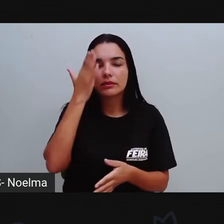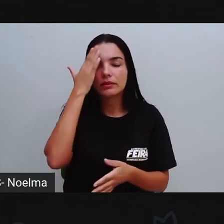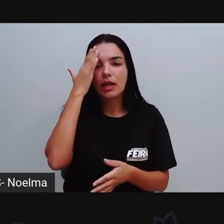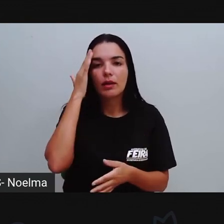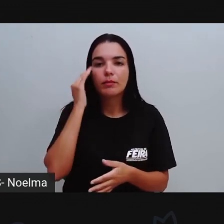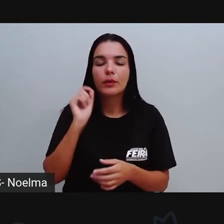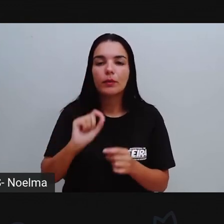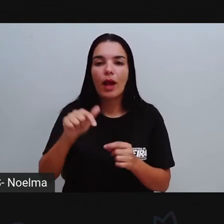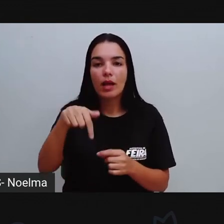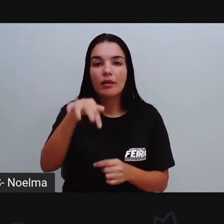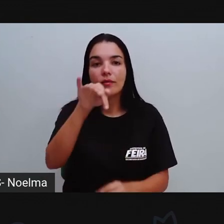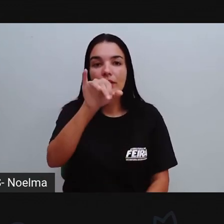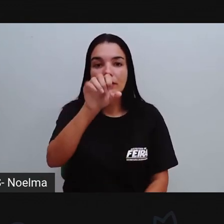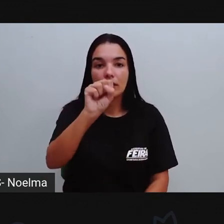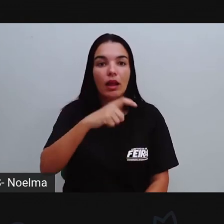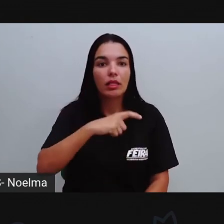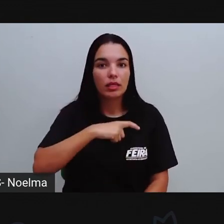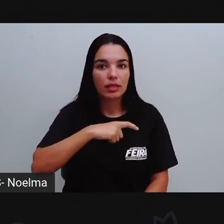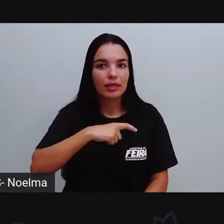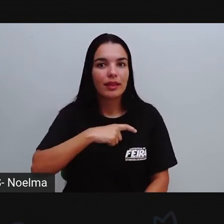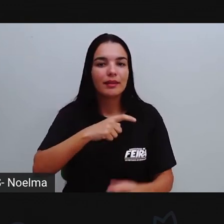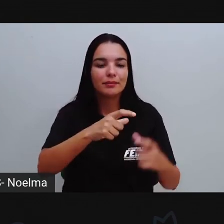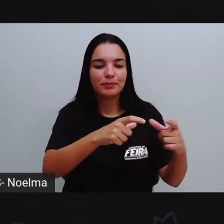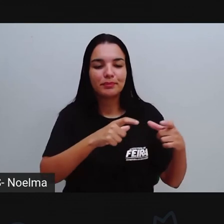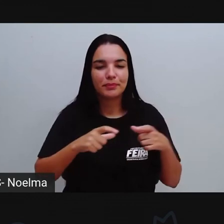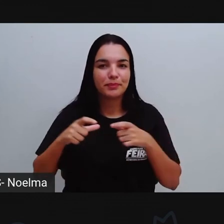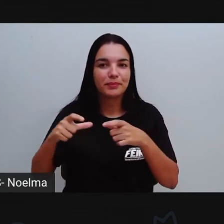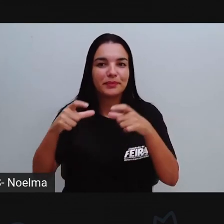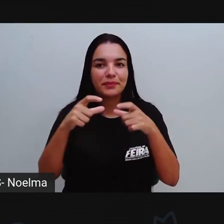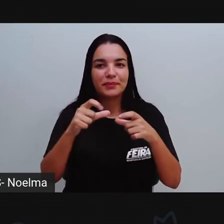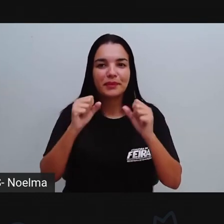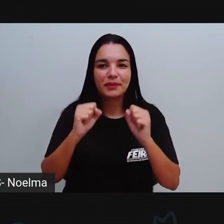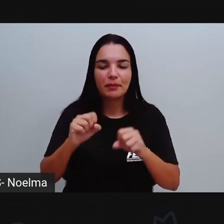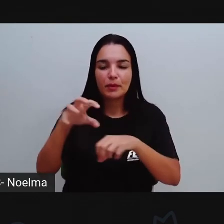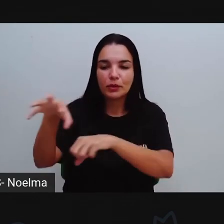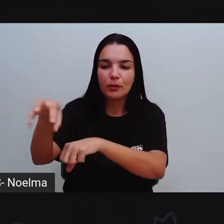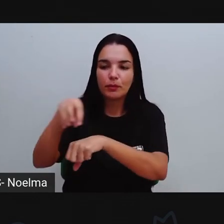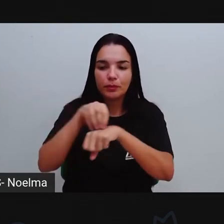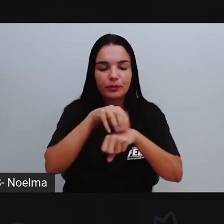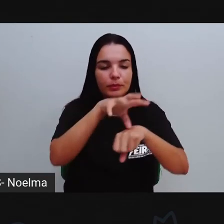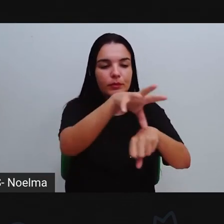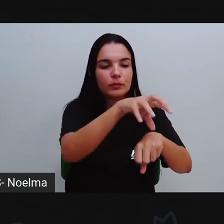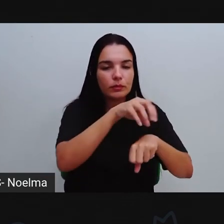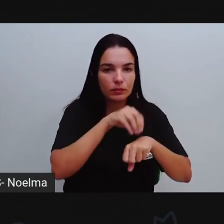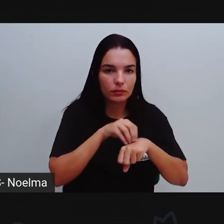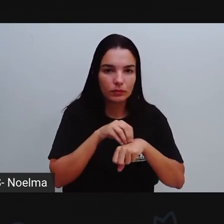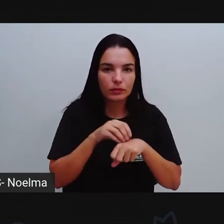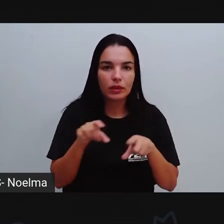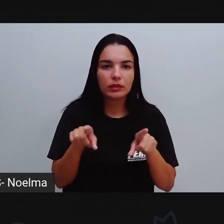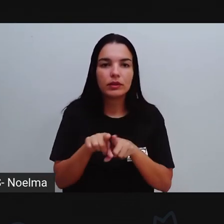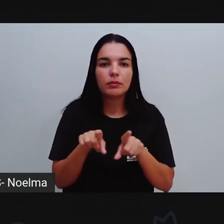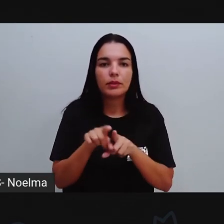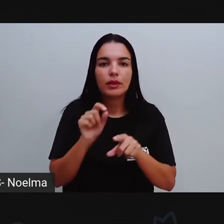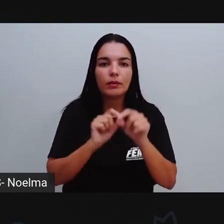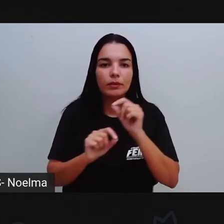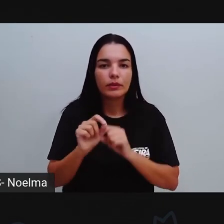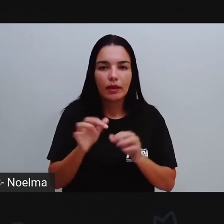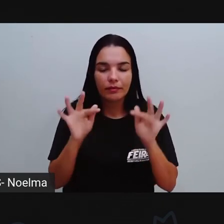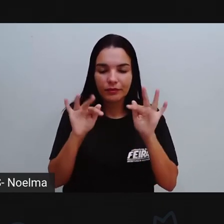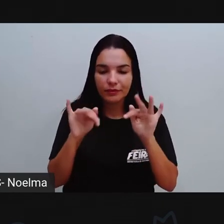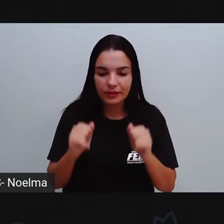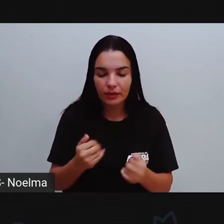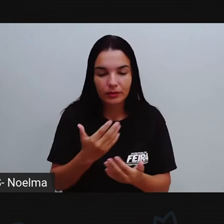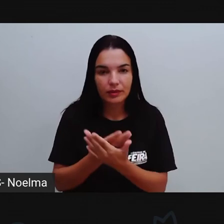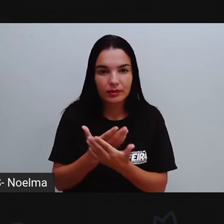que aqui em Feira de Santana tem vários pontos de coleta. E as dicas que eu sempre deixo quando chego aqui no final das